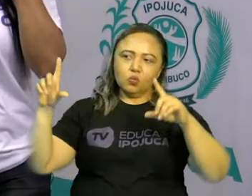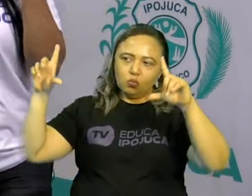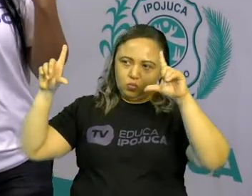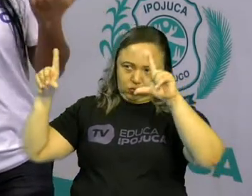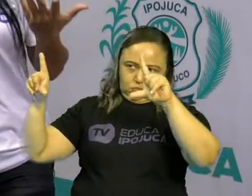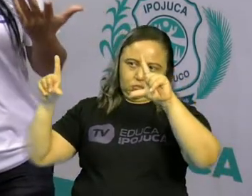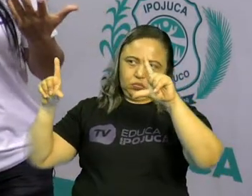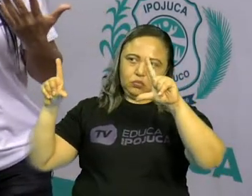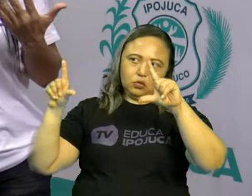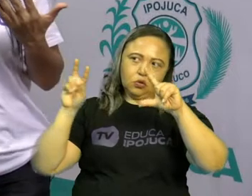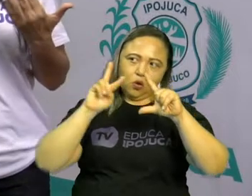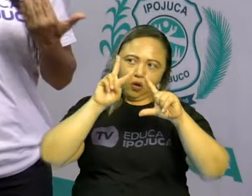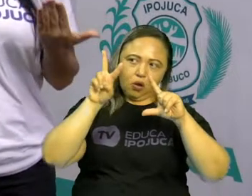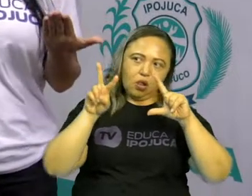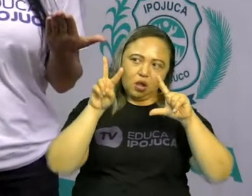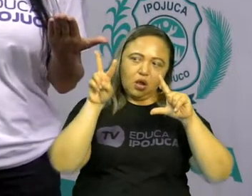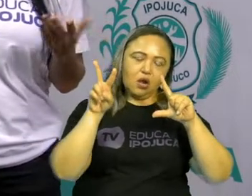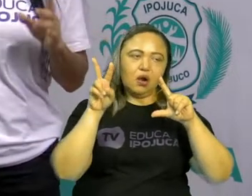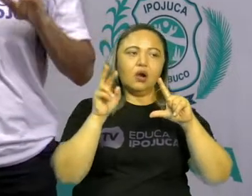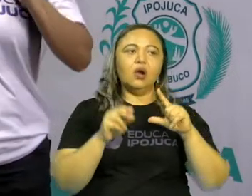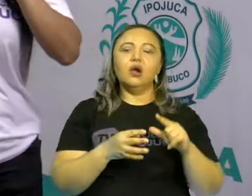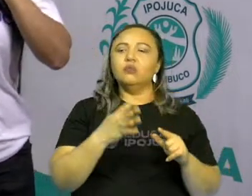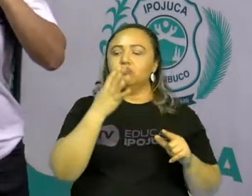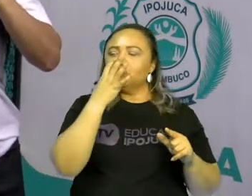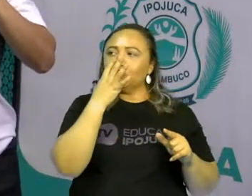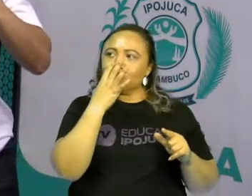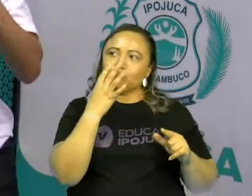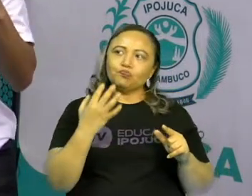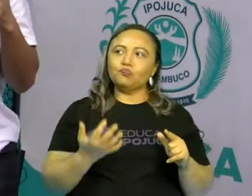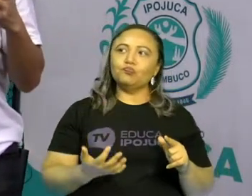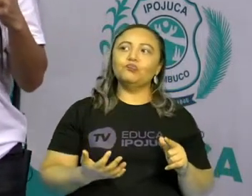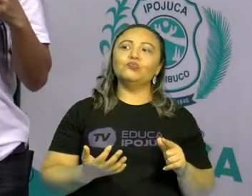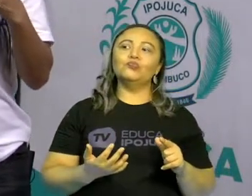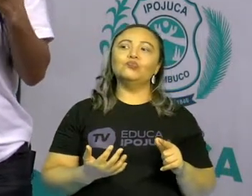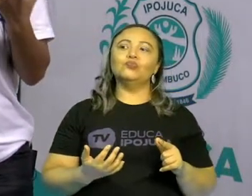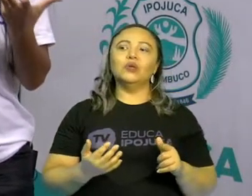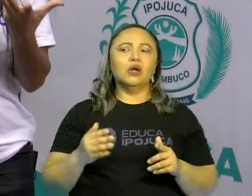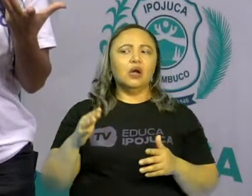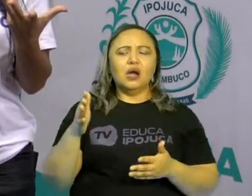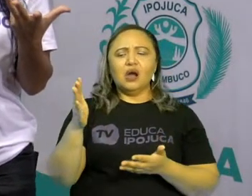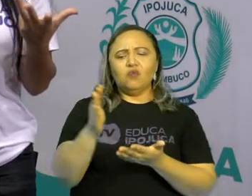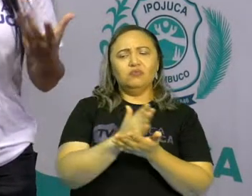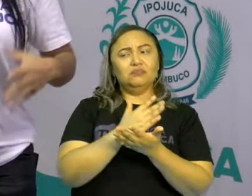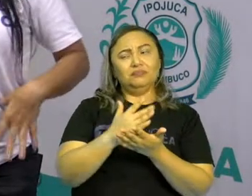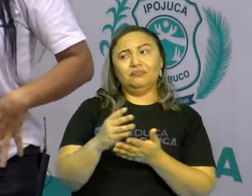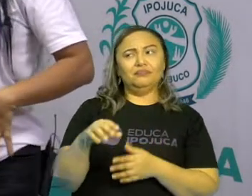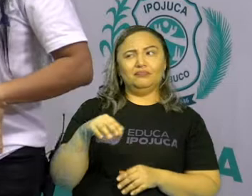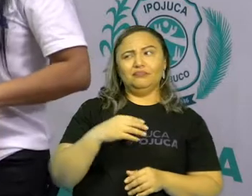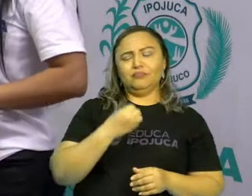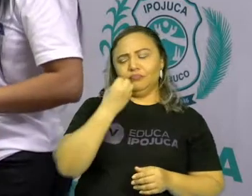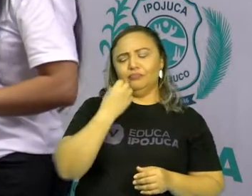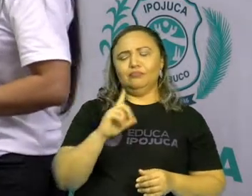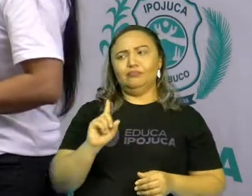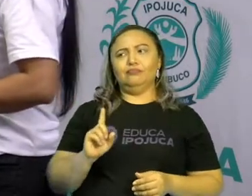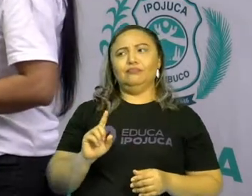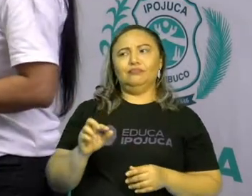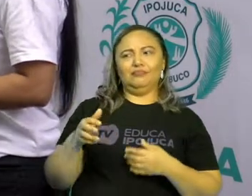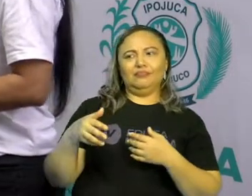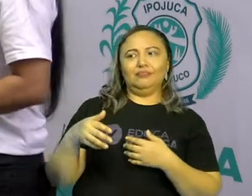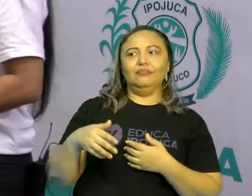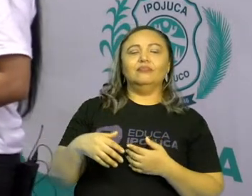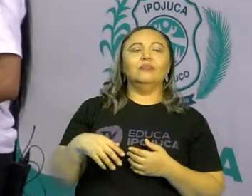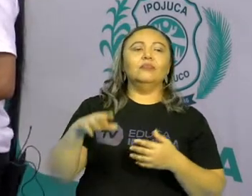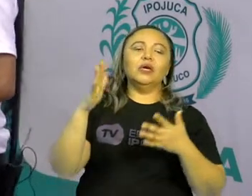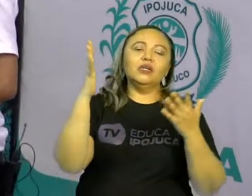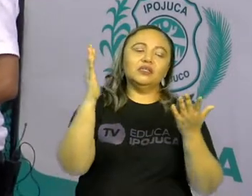imagina. Fica olhando para ela assim, encantado. Às vezes, algumas, não chama toda atenção. Se a gente vir aqui, né,